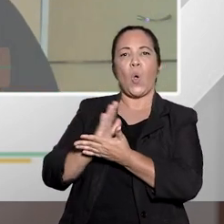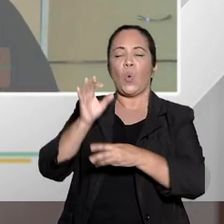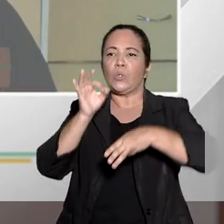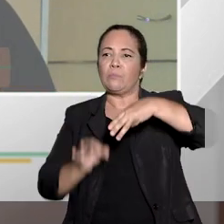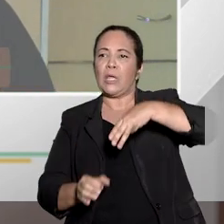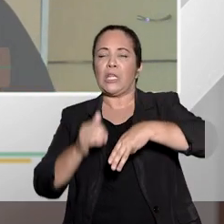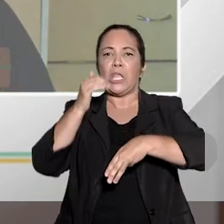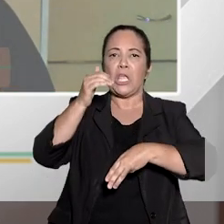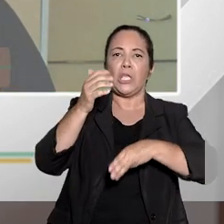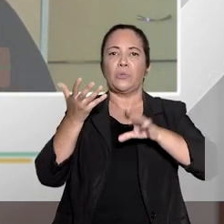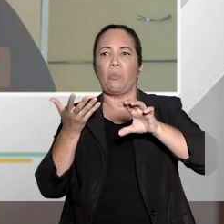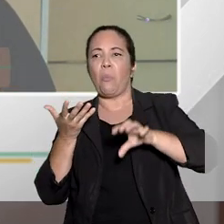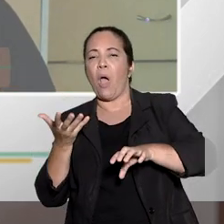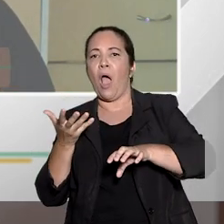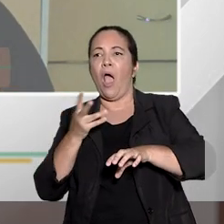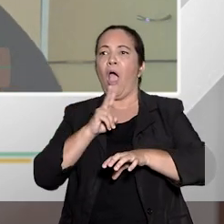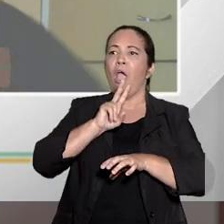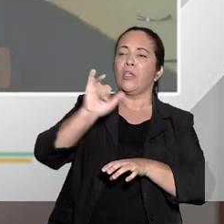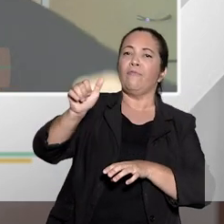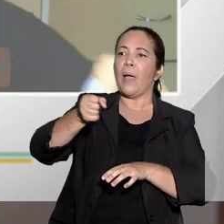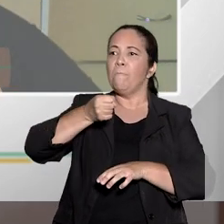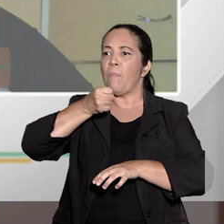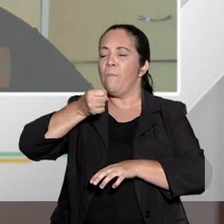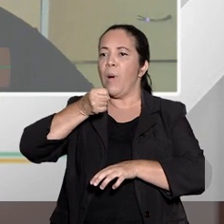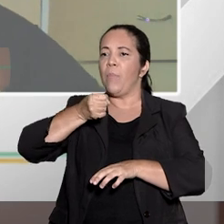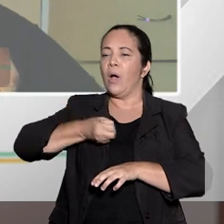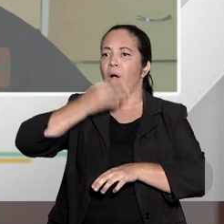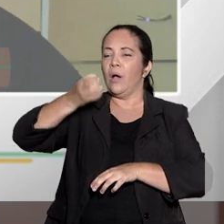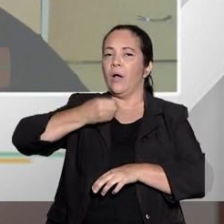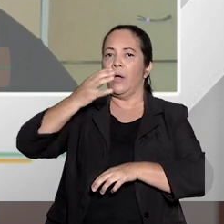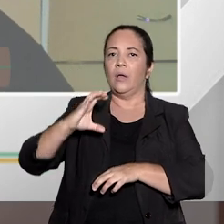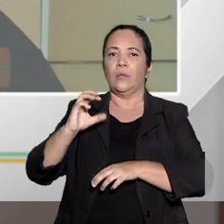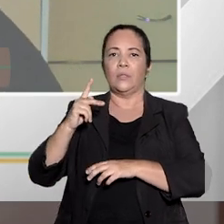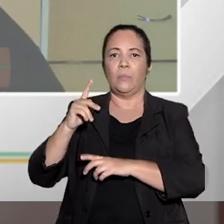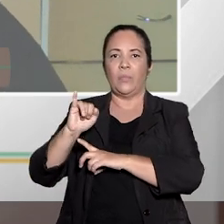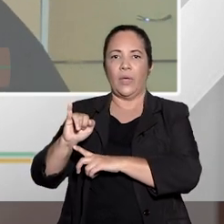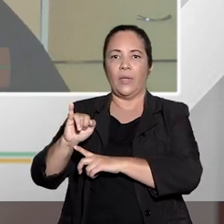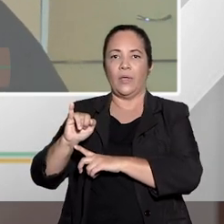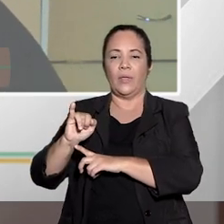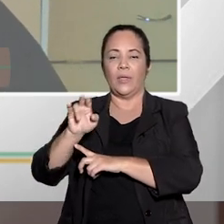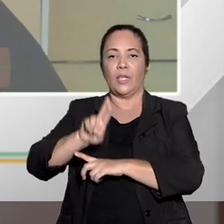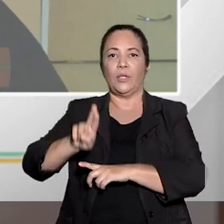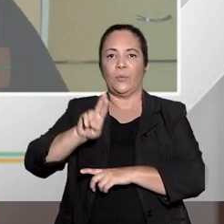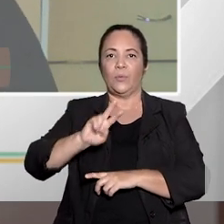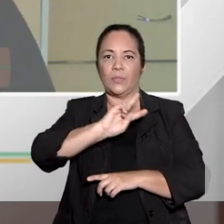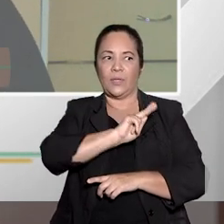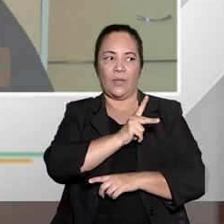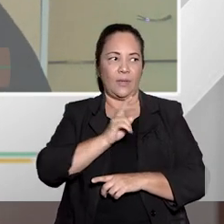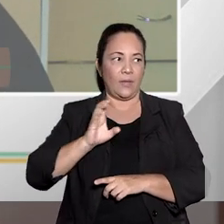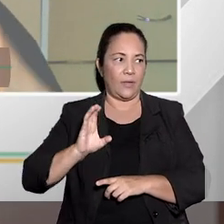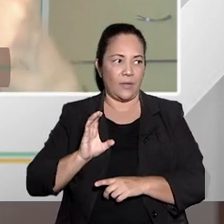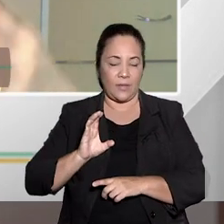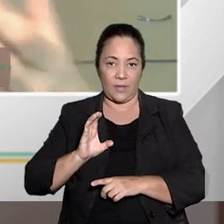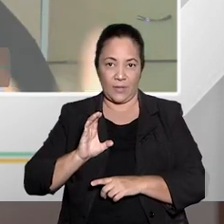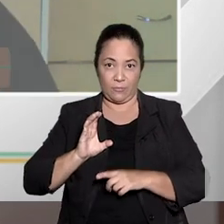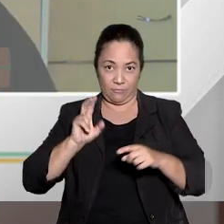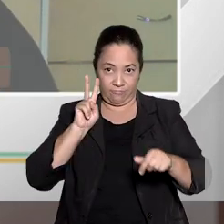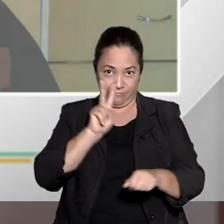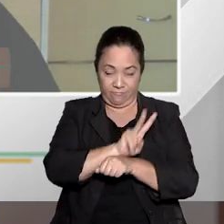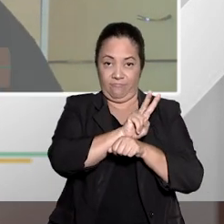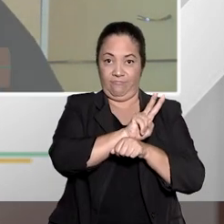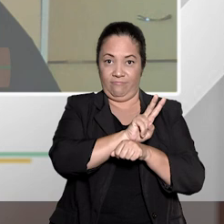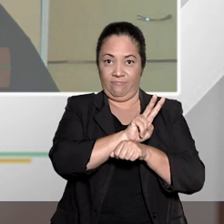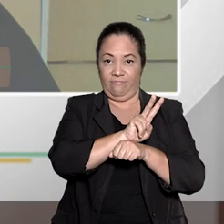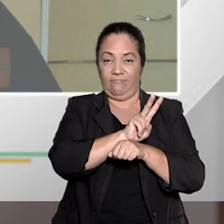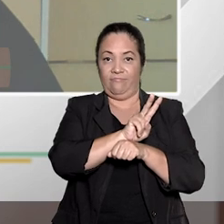parlamentares, ministros, indo depor numa CPI com um salvo conduto, né? Embaixo do braço, que é a ordem